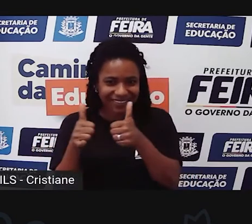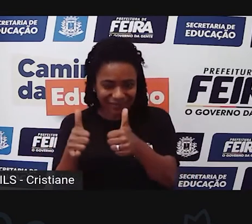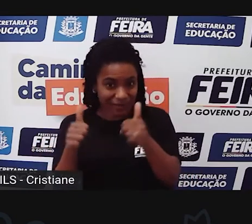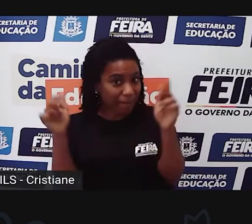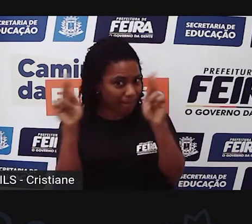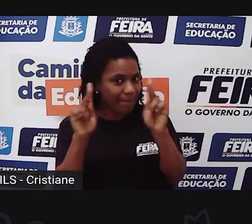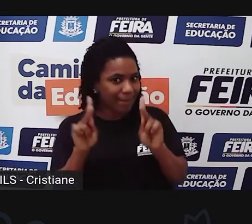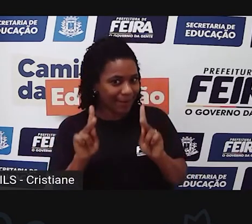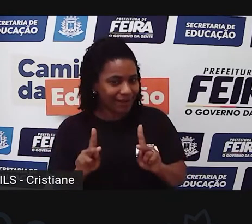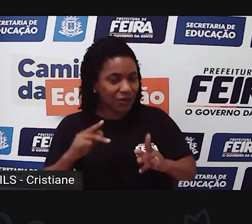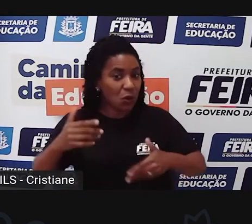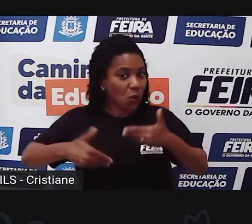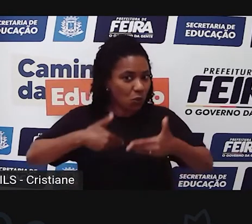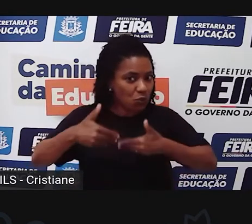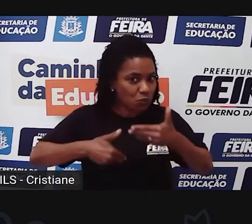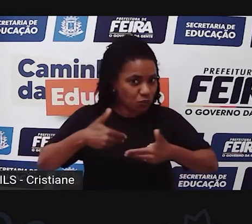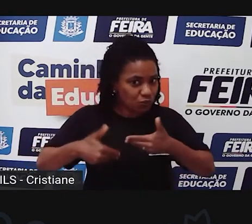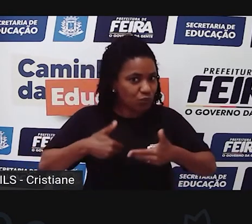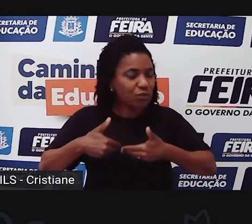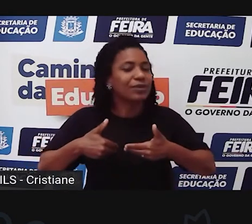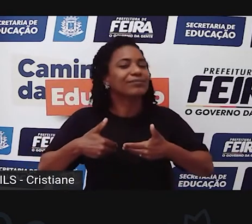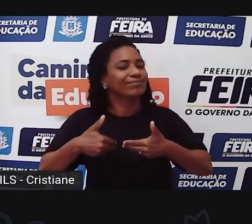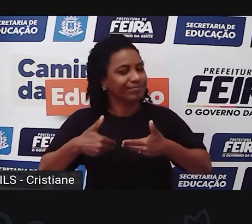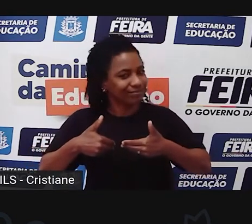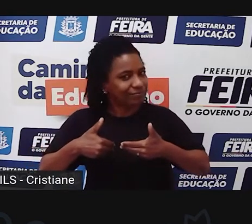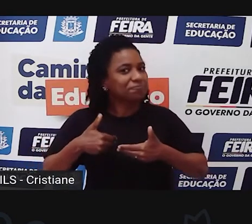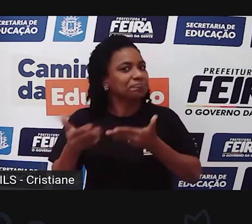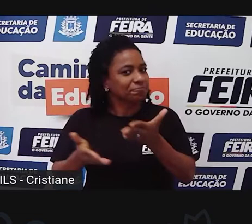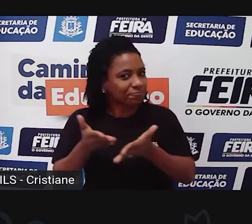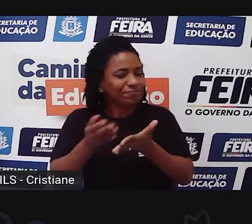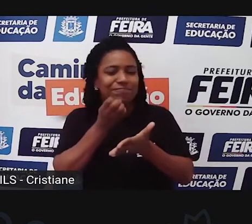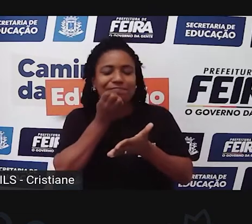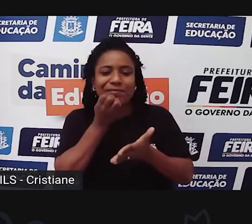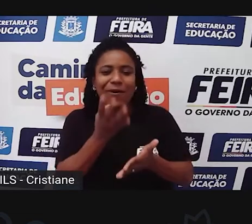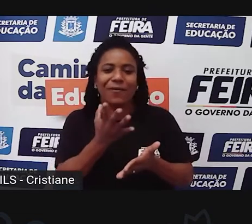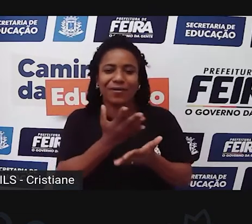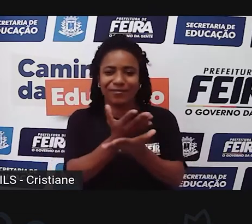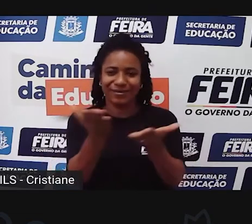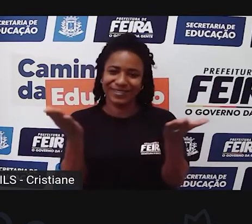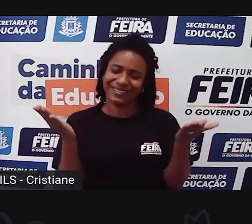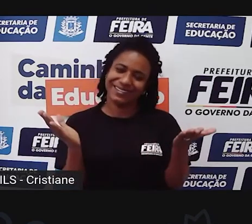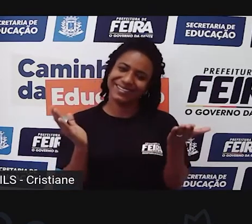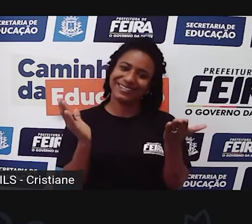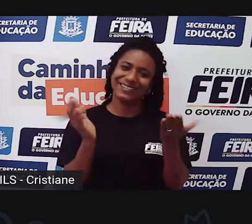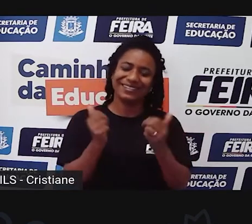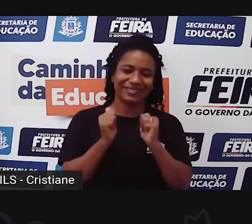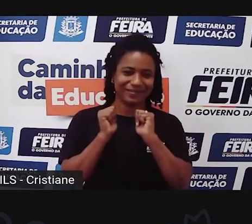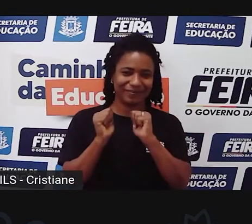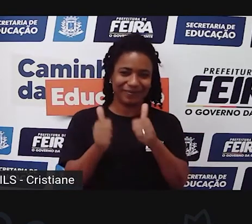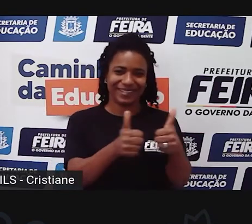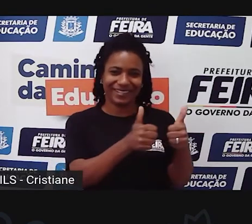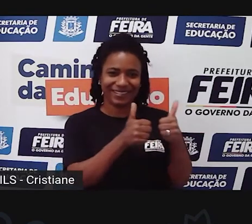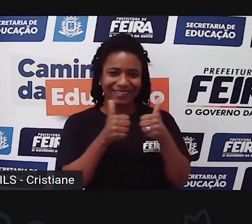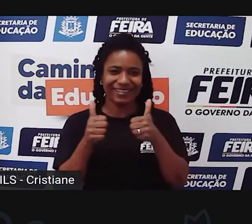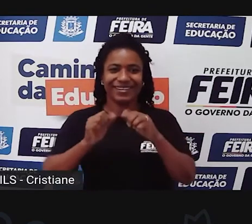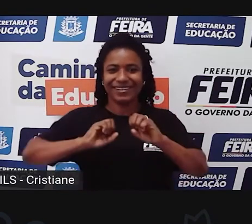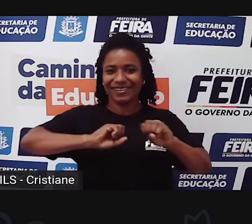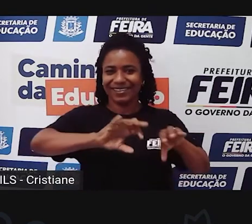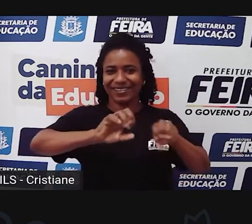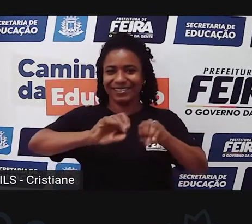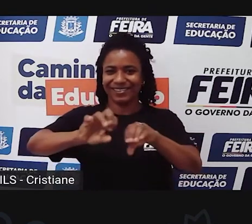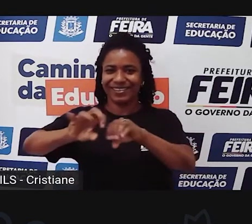Estão se cuidando? Espero que sim, que vocês tenham um dia maravilhoso, que a nossa aula seja bastante